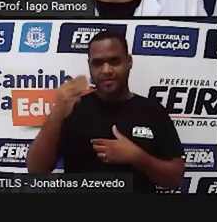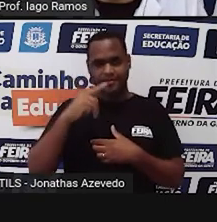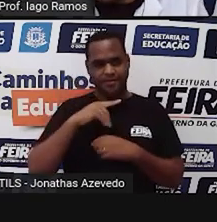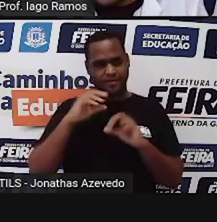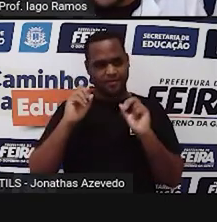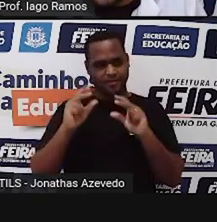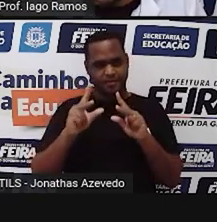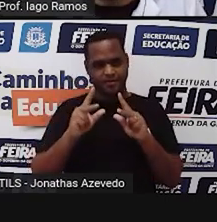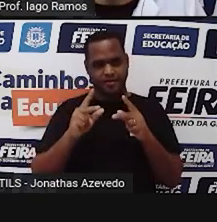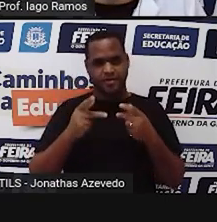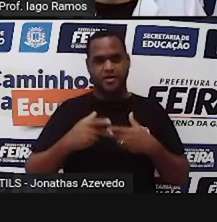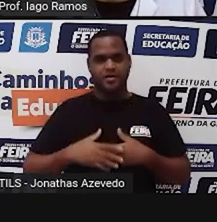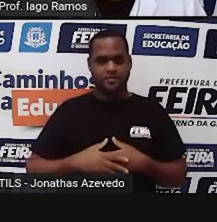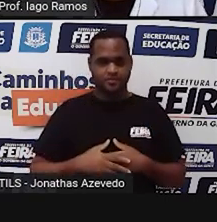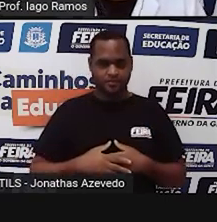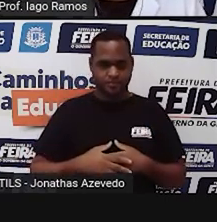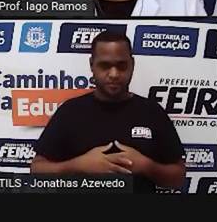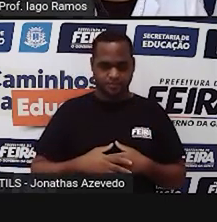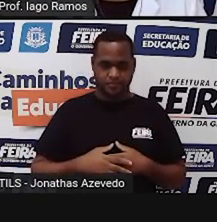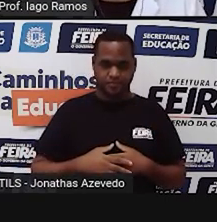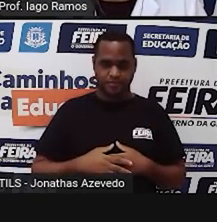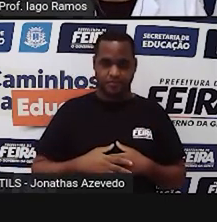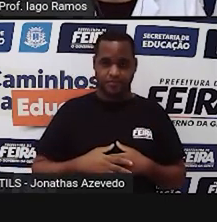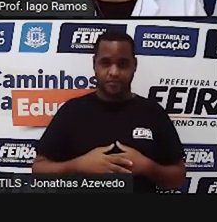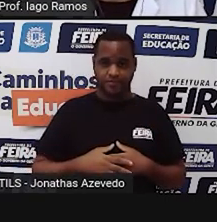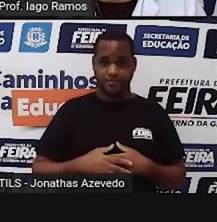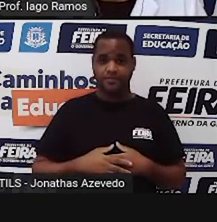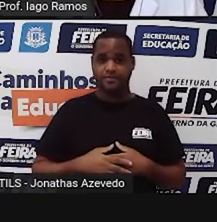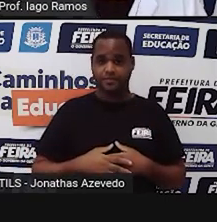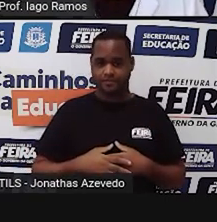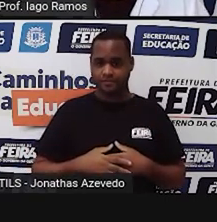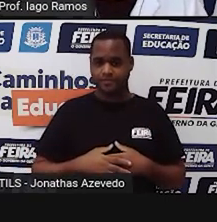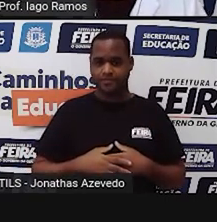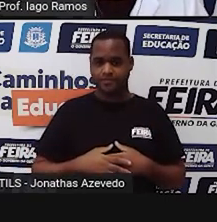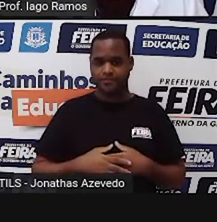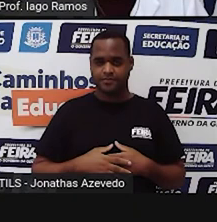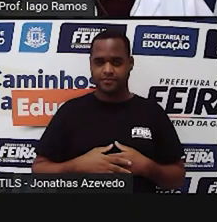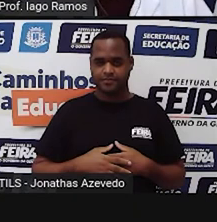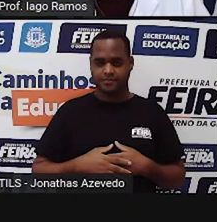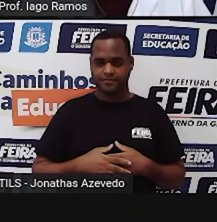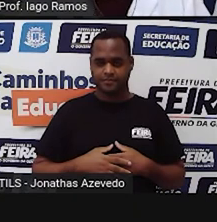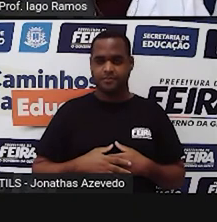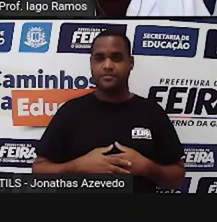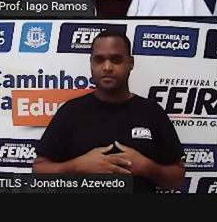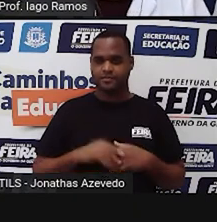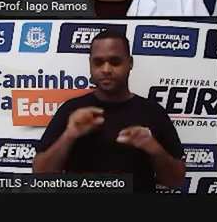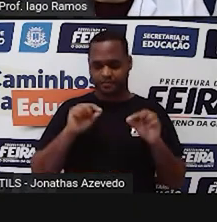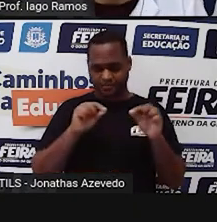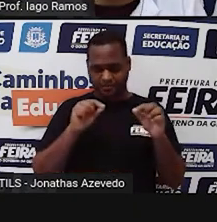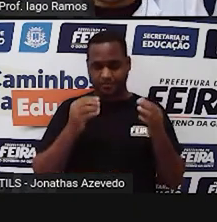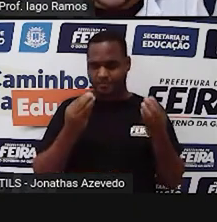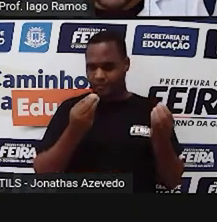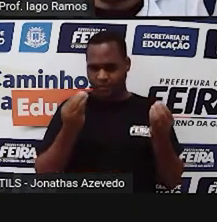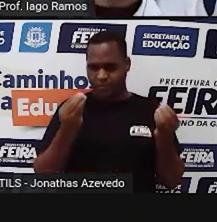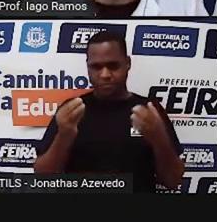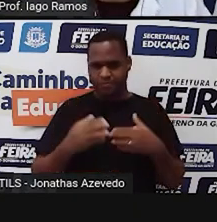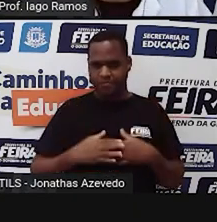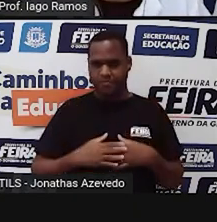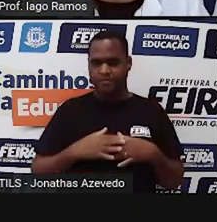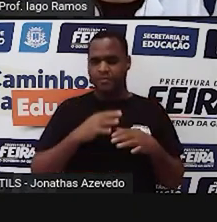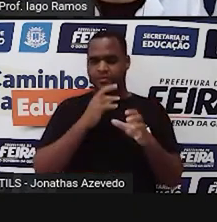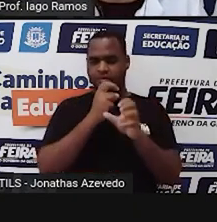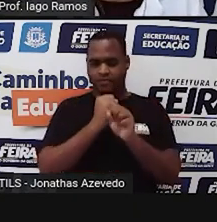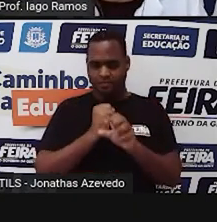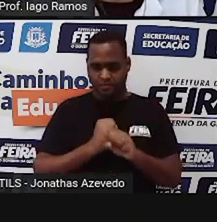Certo? Tudo em decâmetro cúbico. E como é que a gente faz isso? A gente pode consultar um